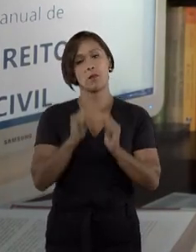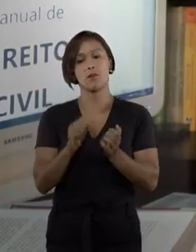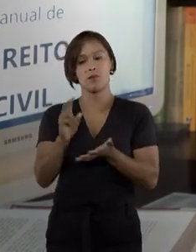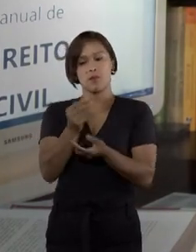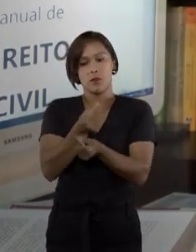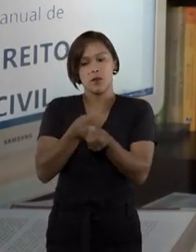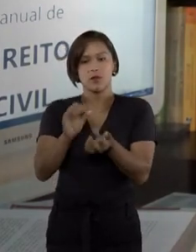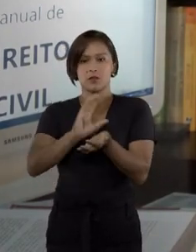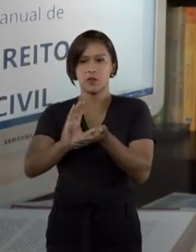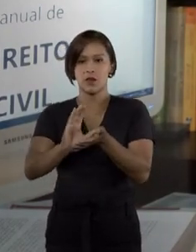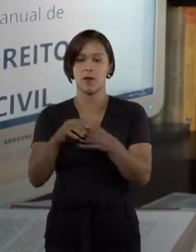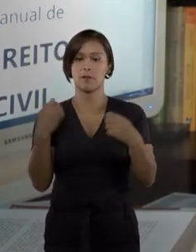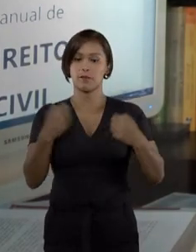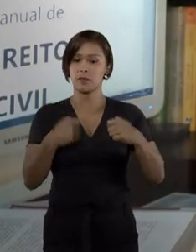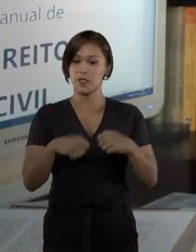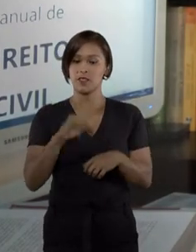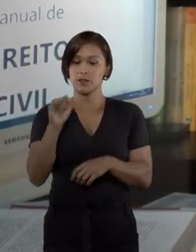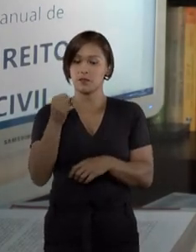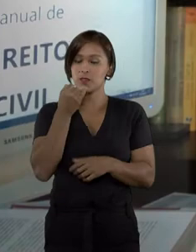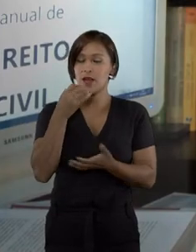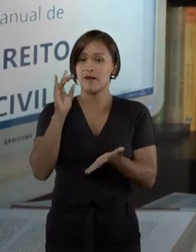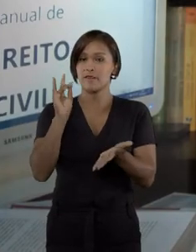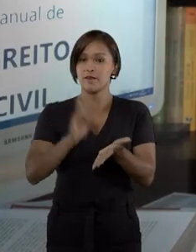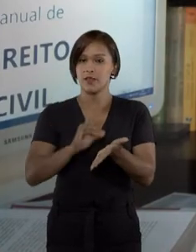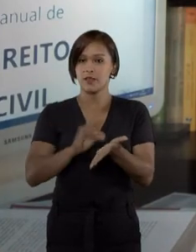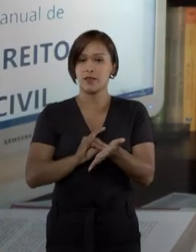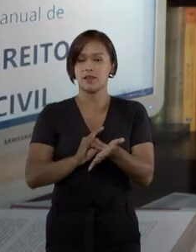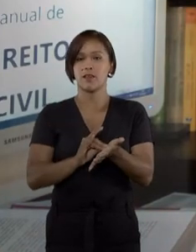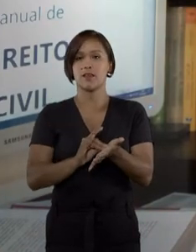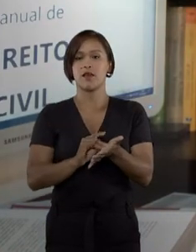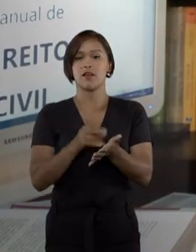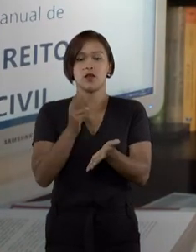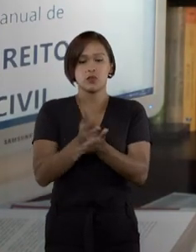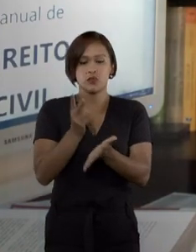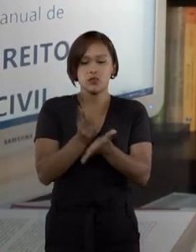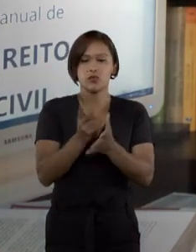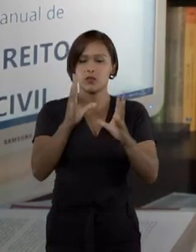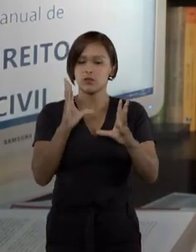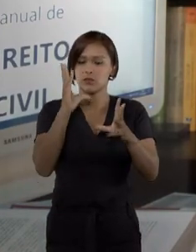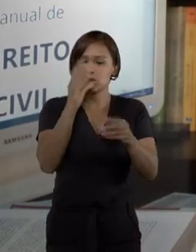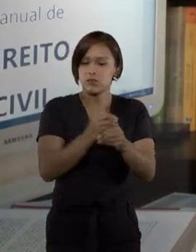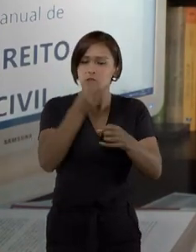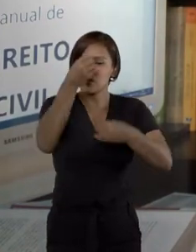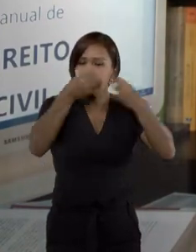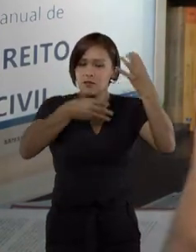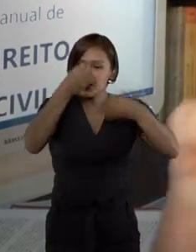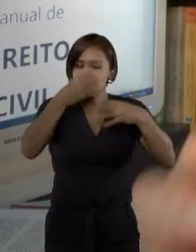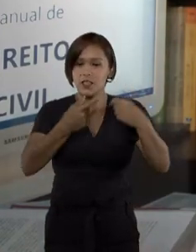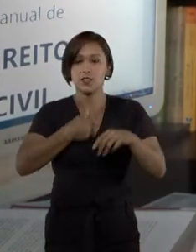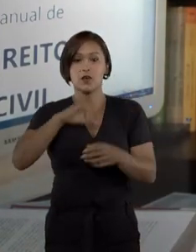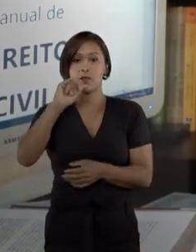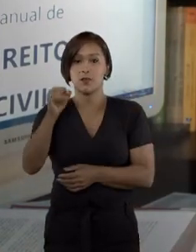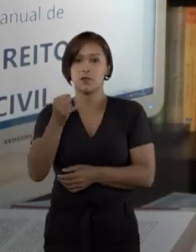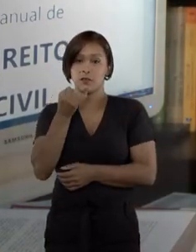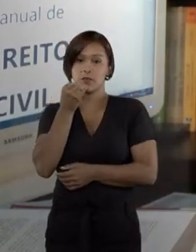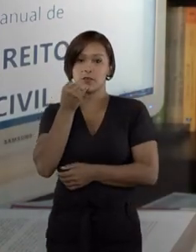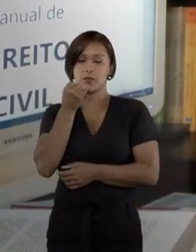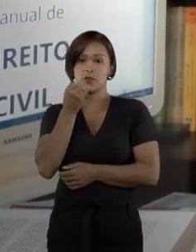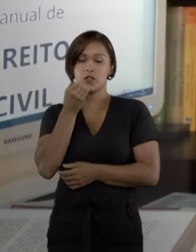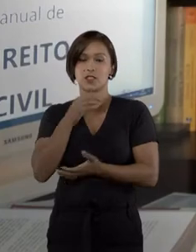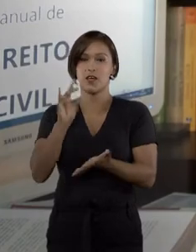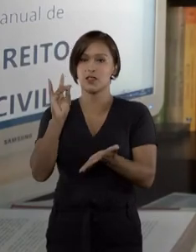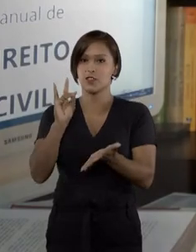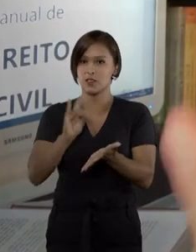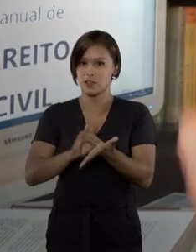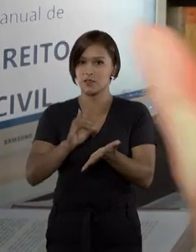essa chance seja real, efetiva, concreta, ou seja, uma chance de fato que